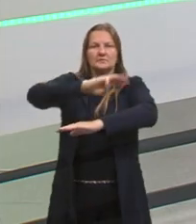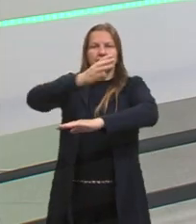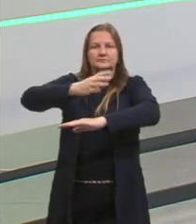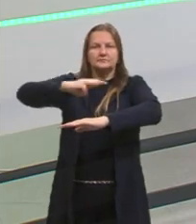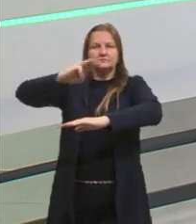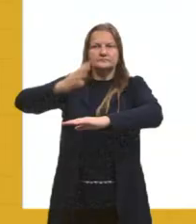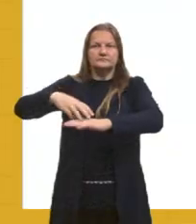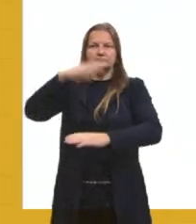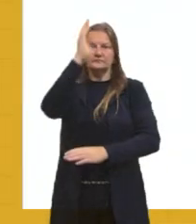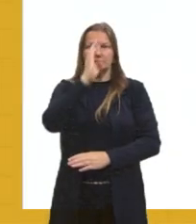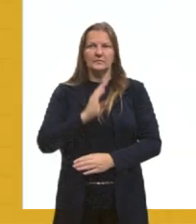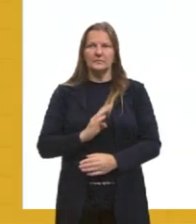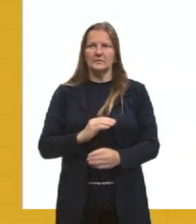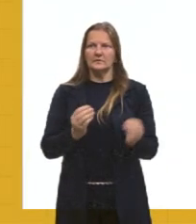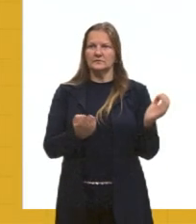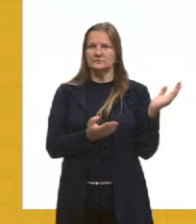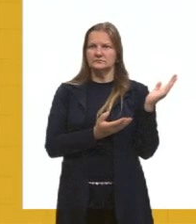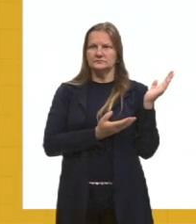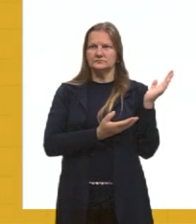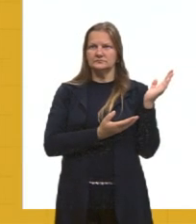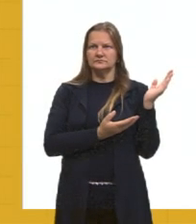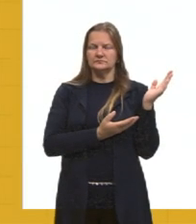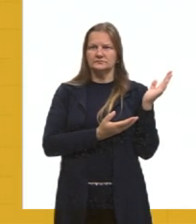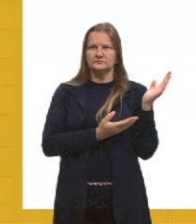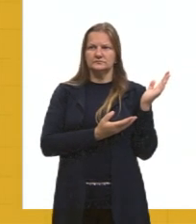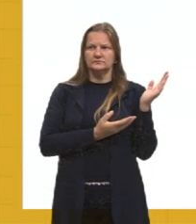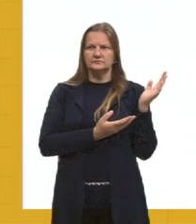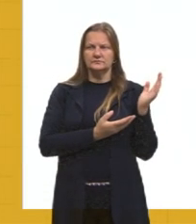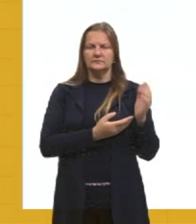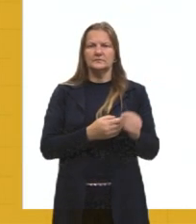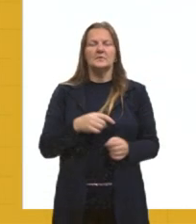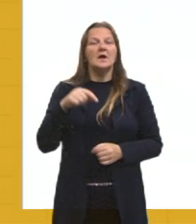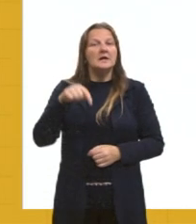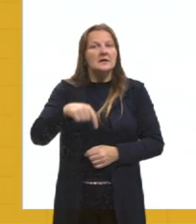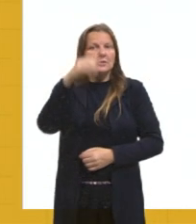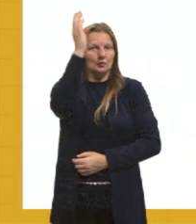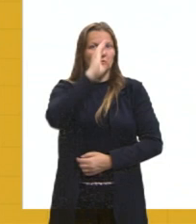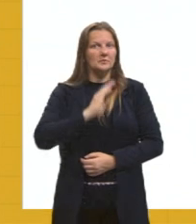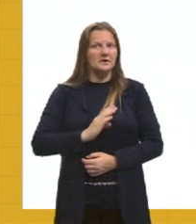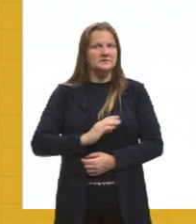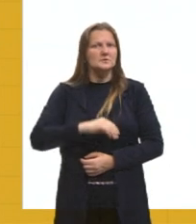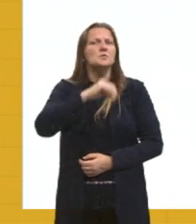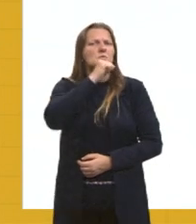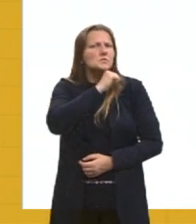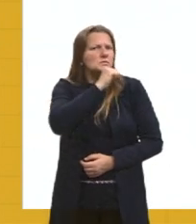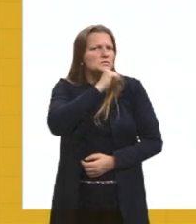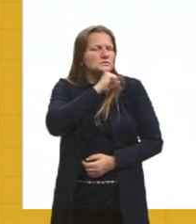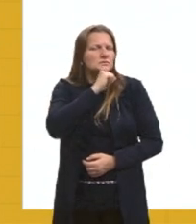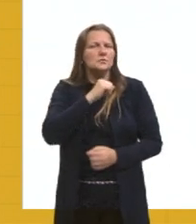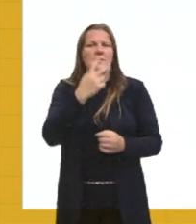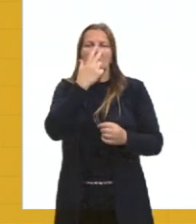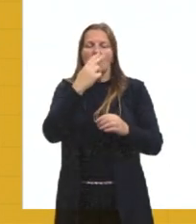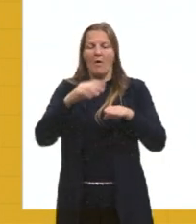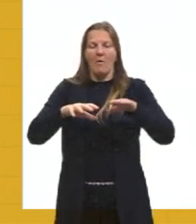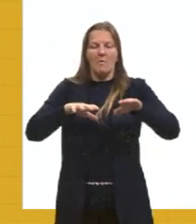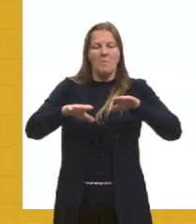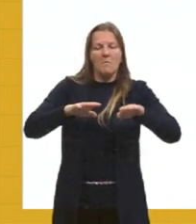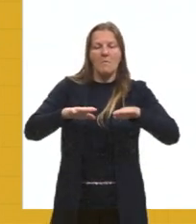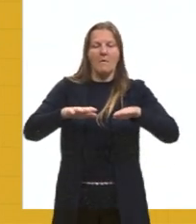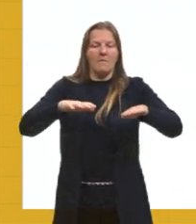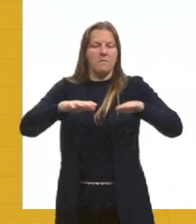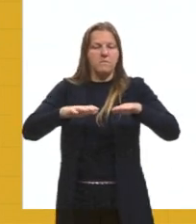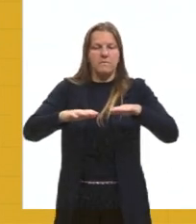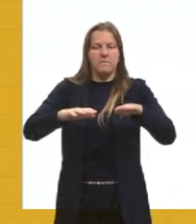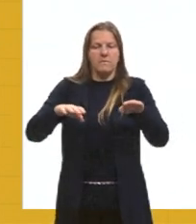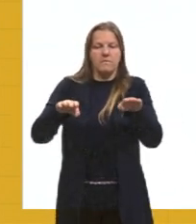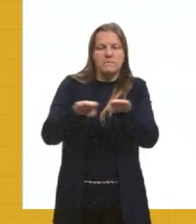tá, gurizada? E aí dentro do relevo, lembra? Nosso relevo é um relevo antigo, nós estamos no meio de uma placa tectônica, então a gente